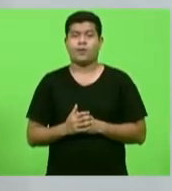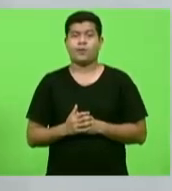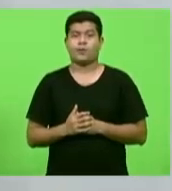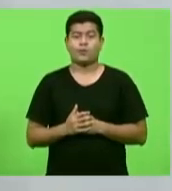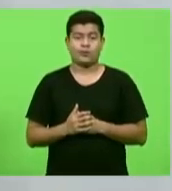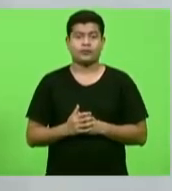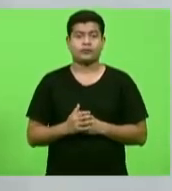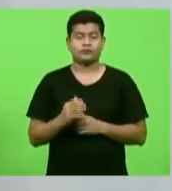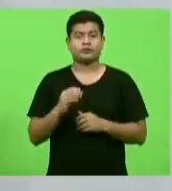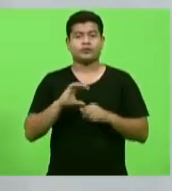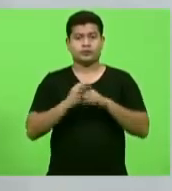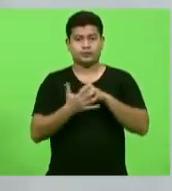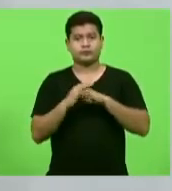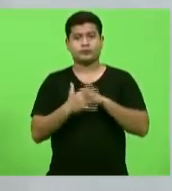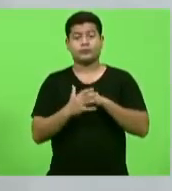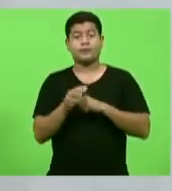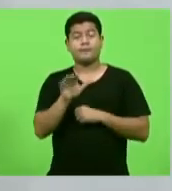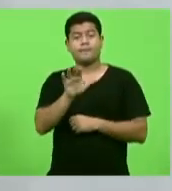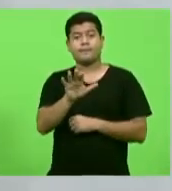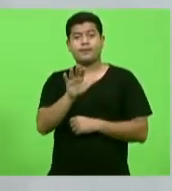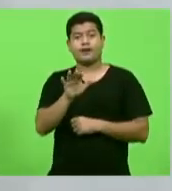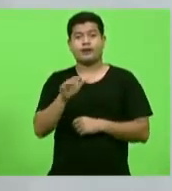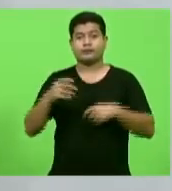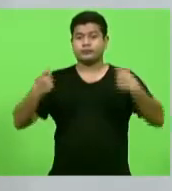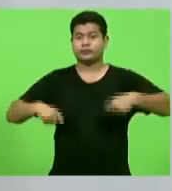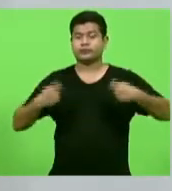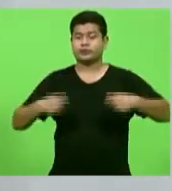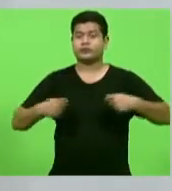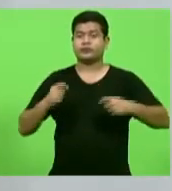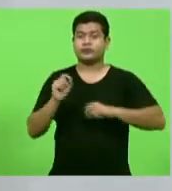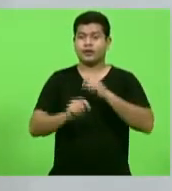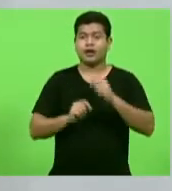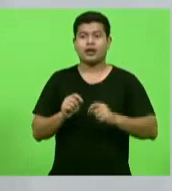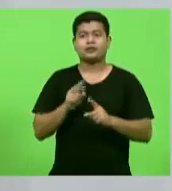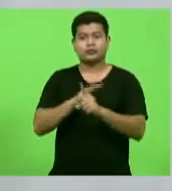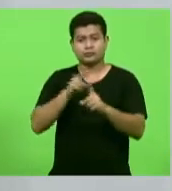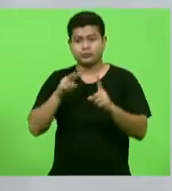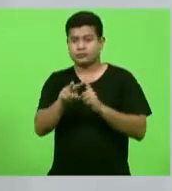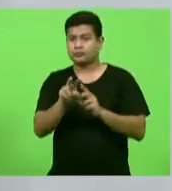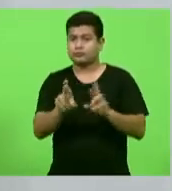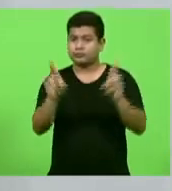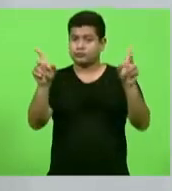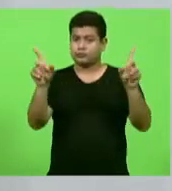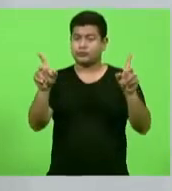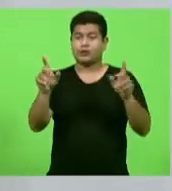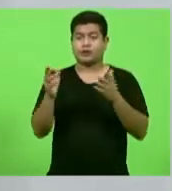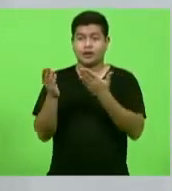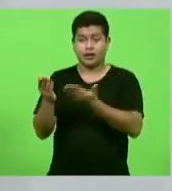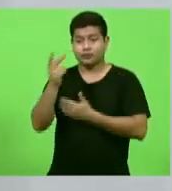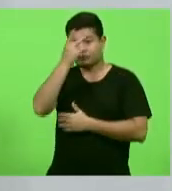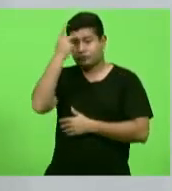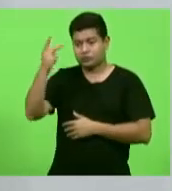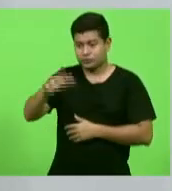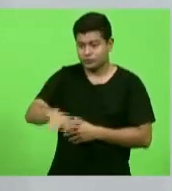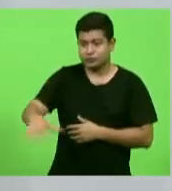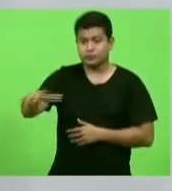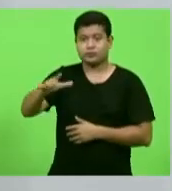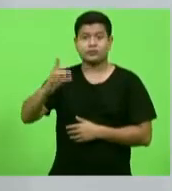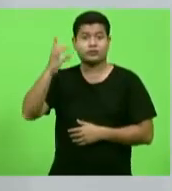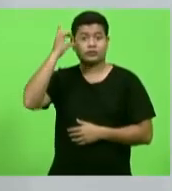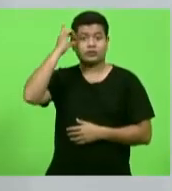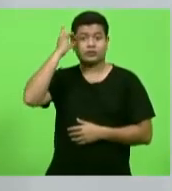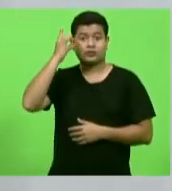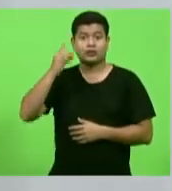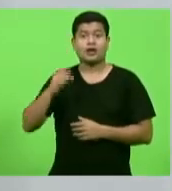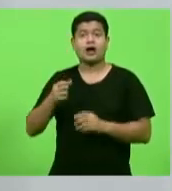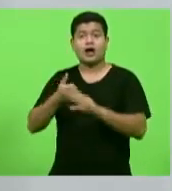da Covid-19. Mas é preciso ter um olhar diferenciado para as pessoas com Down no nosso Estado, pelas